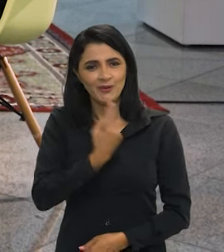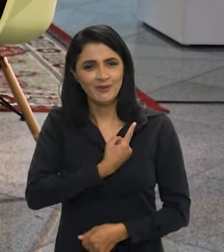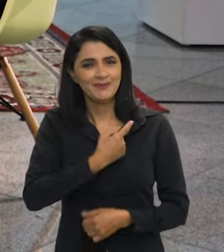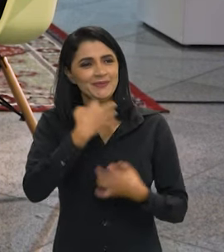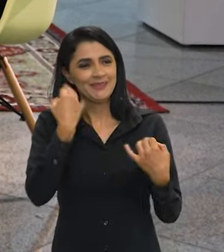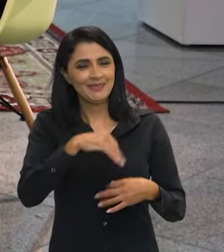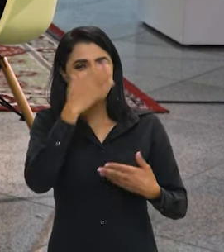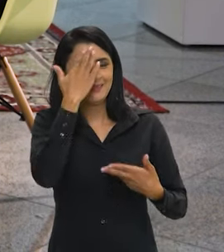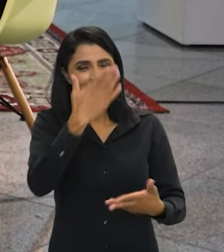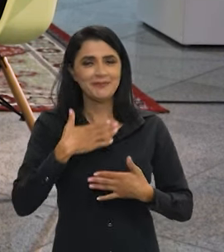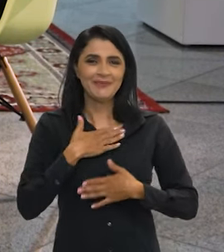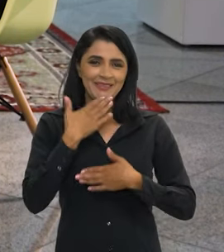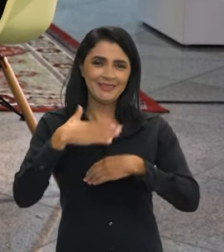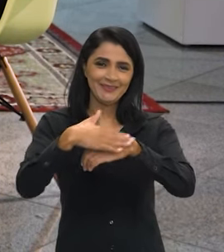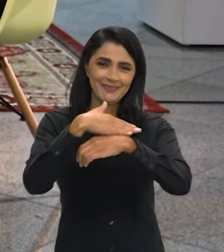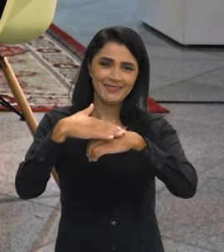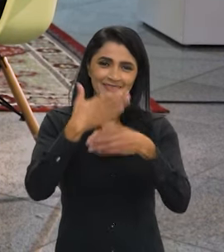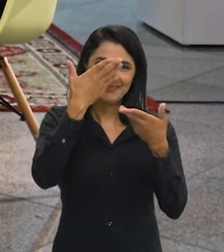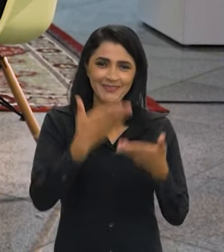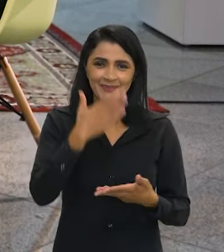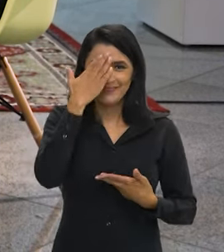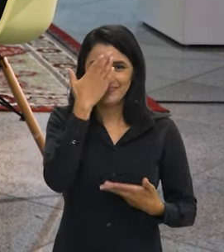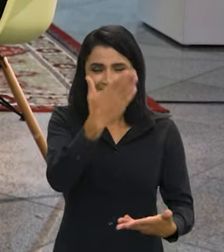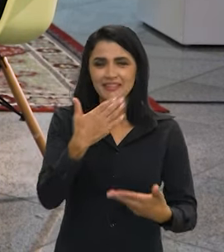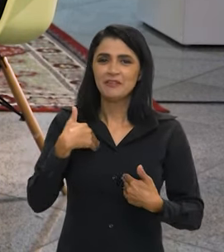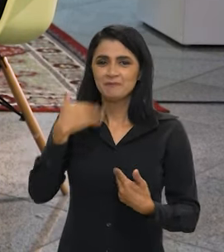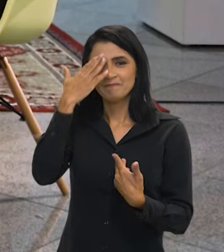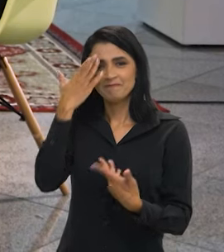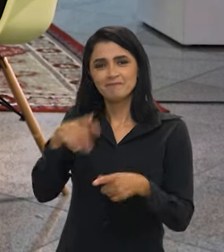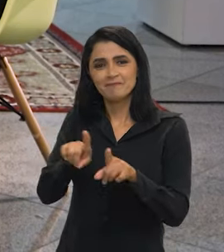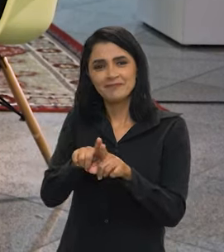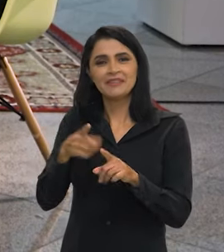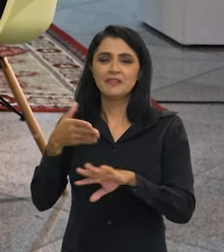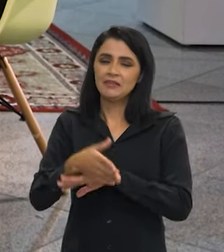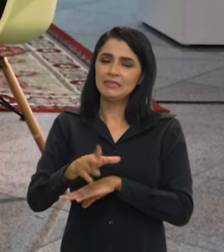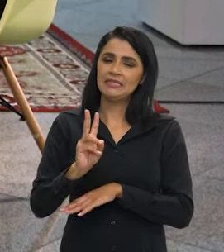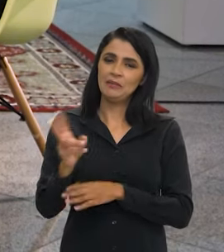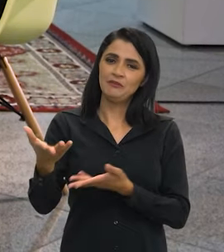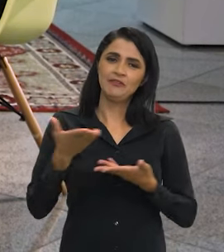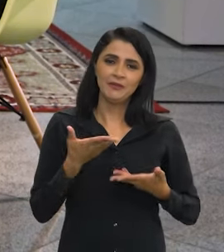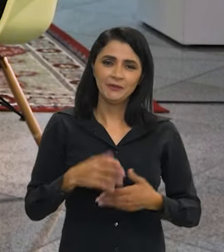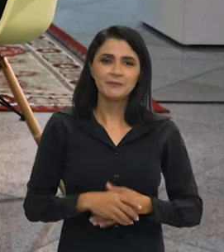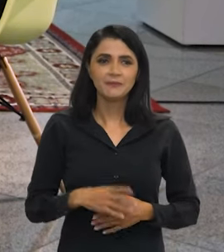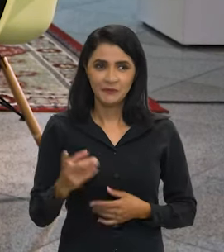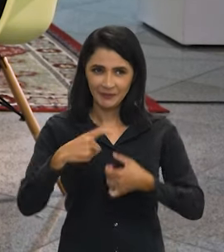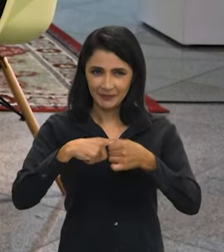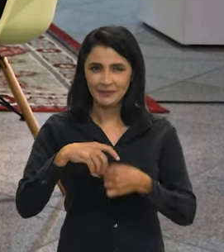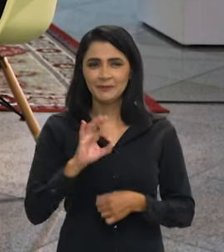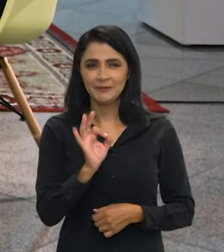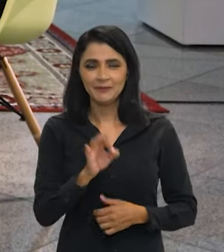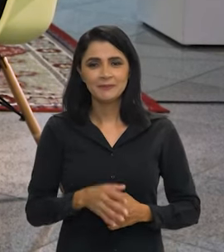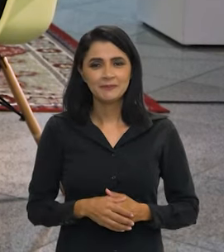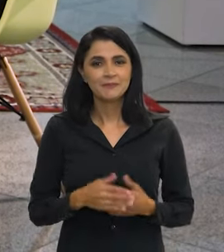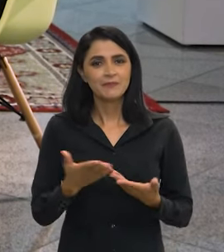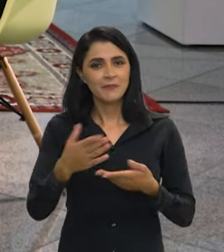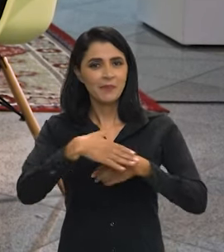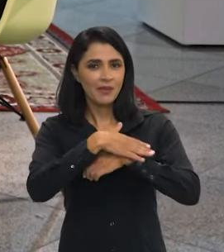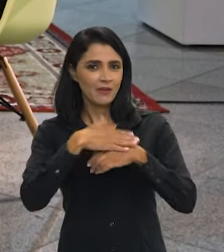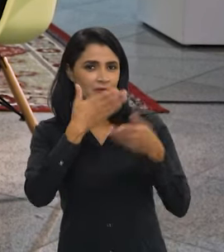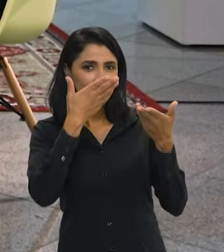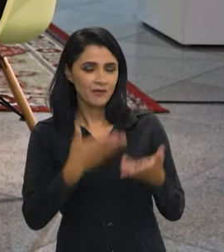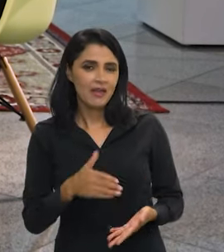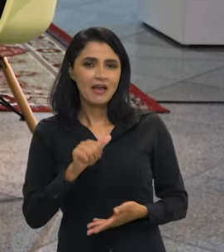tratar mal os nossos velhinhos. Tá certo, presidente. Foi um prazer conversar com o senhor. Muito obrigada. Eu que agradeço. Venham sempre. Tá certo.